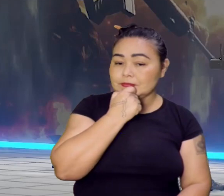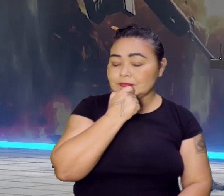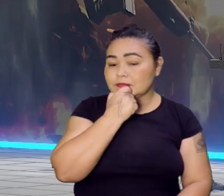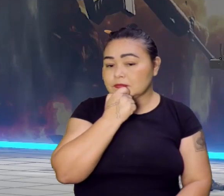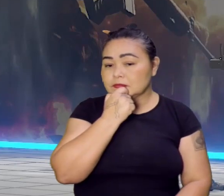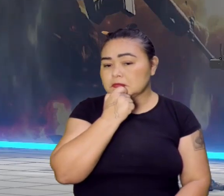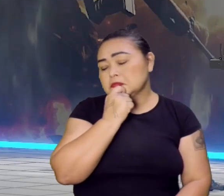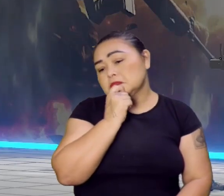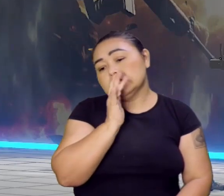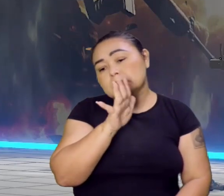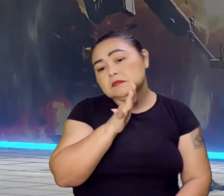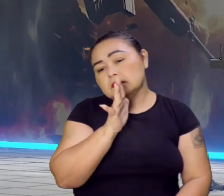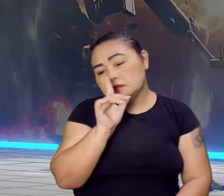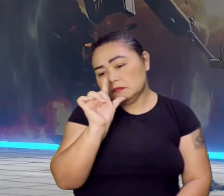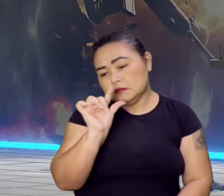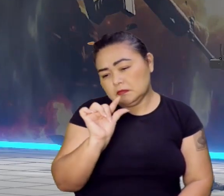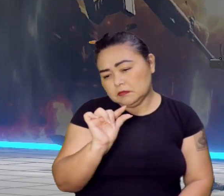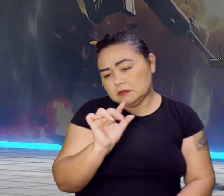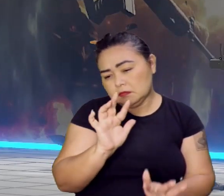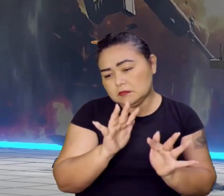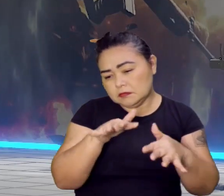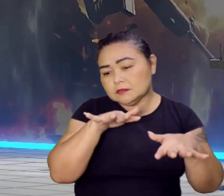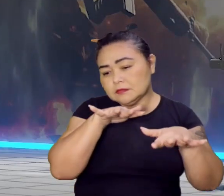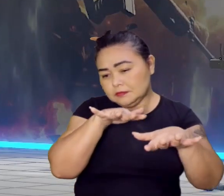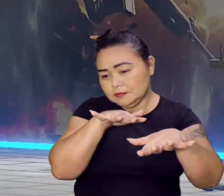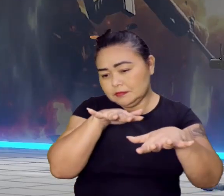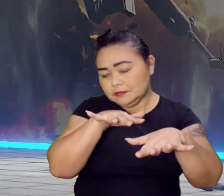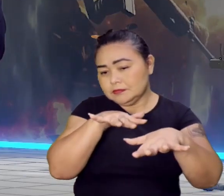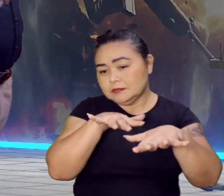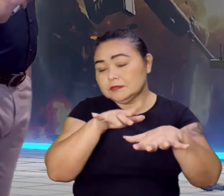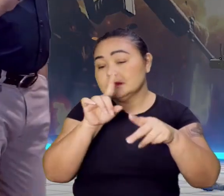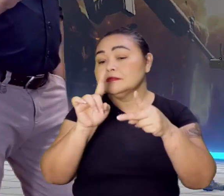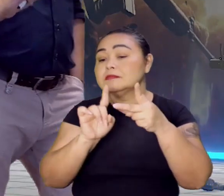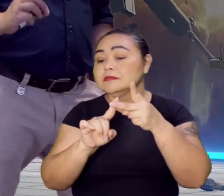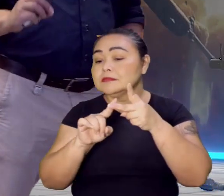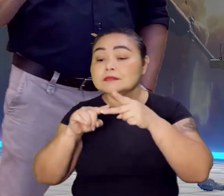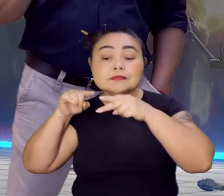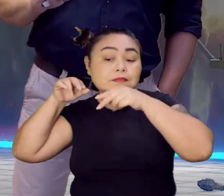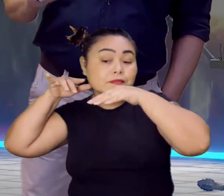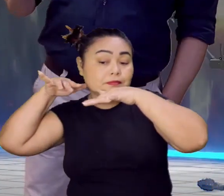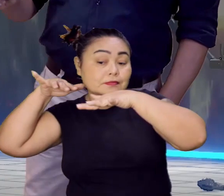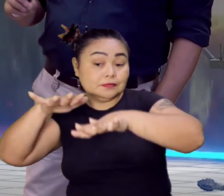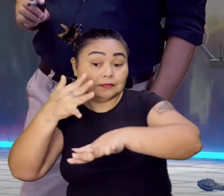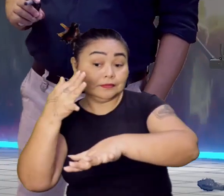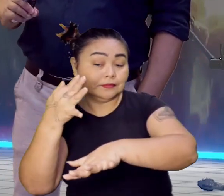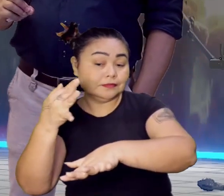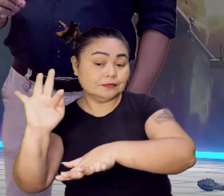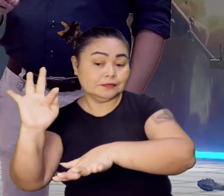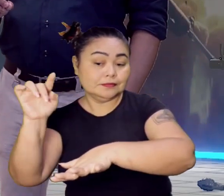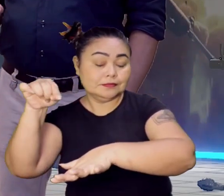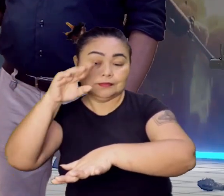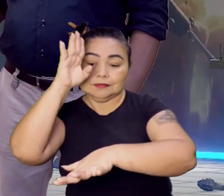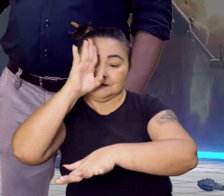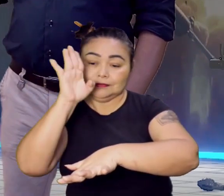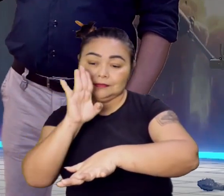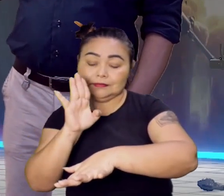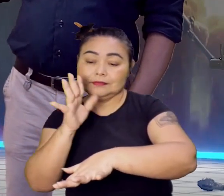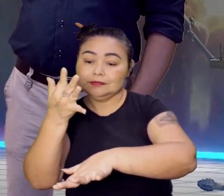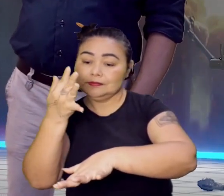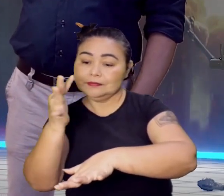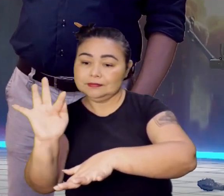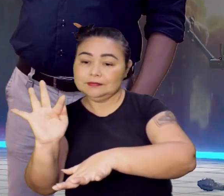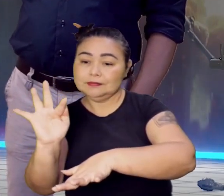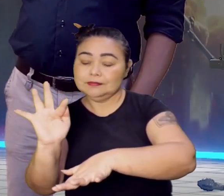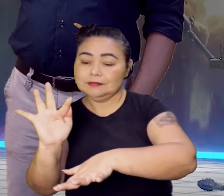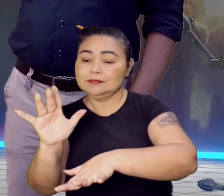menor, mas teve invasões inglesas. Nós temos invasão francesa no Brasil. A França, que no